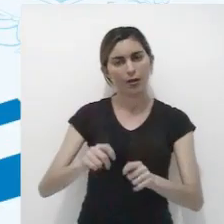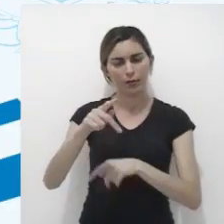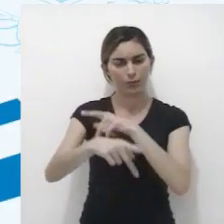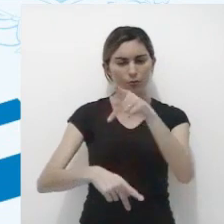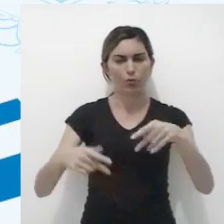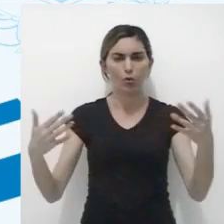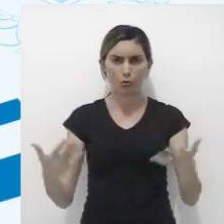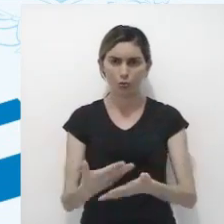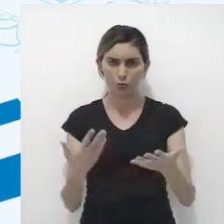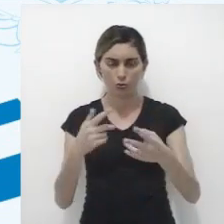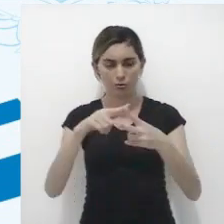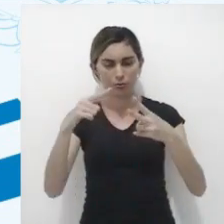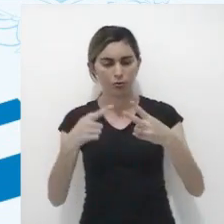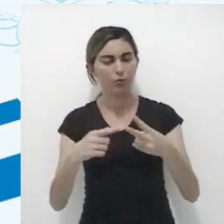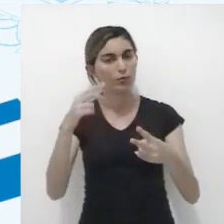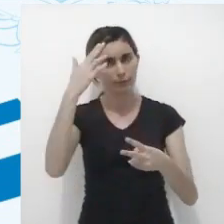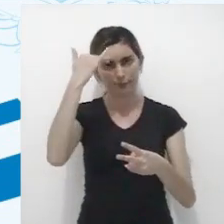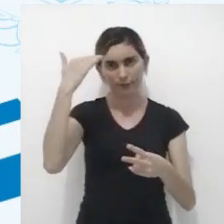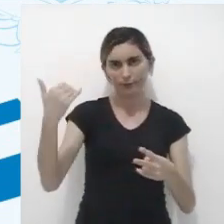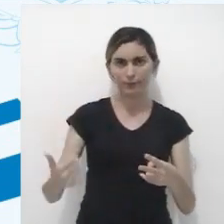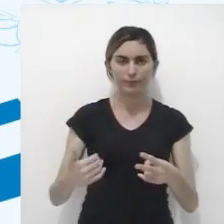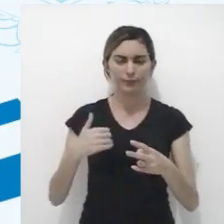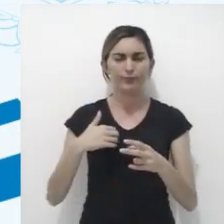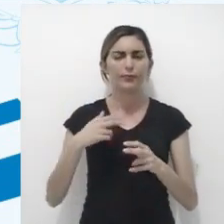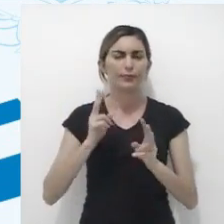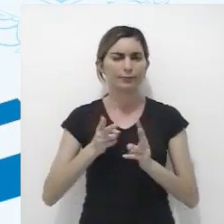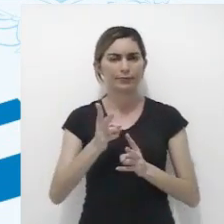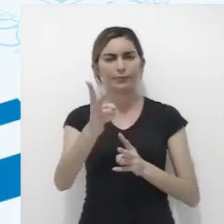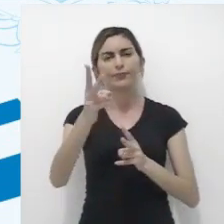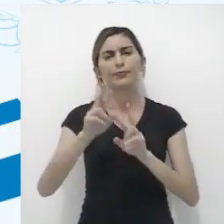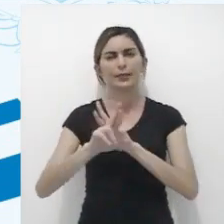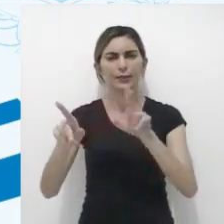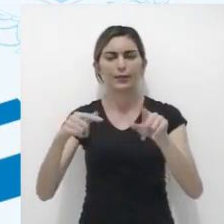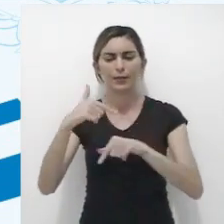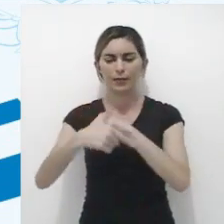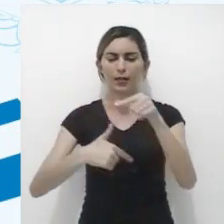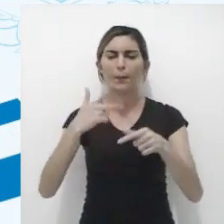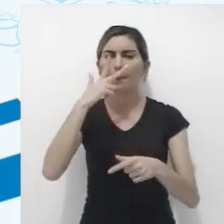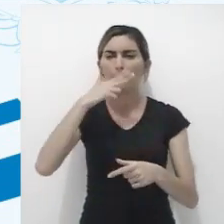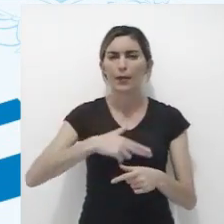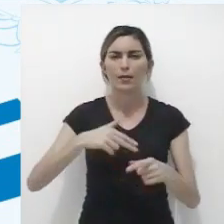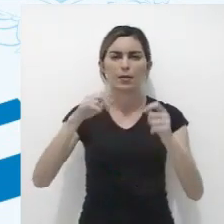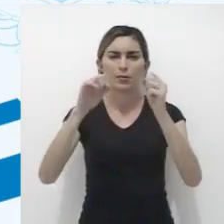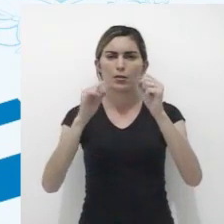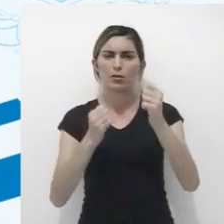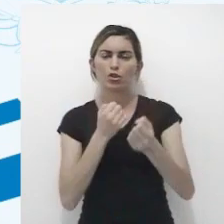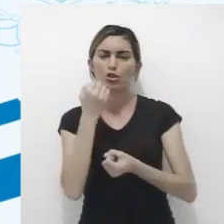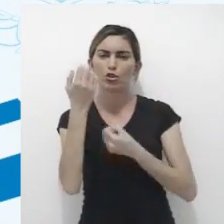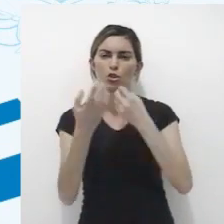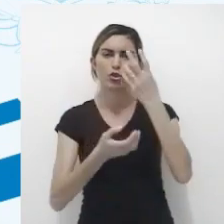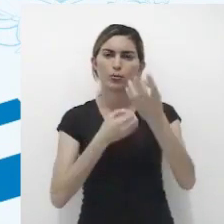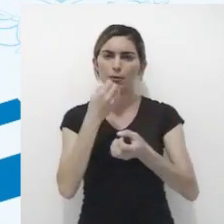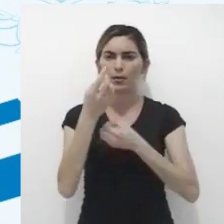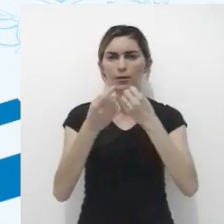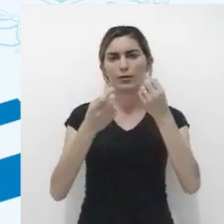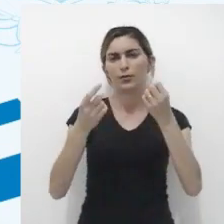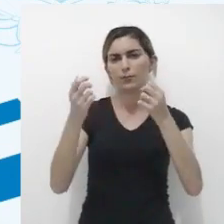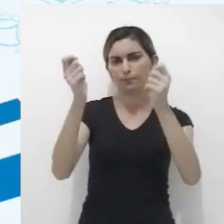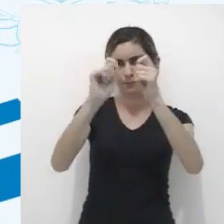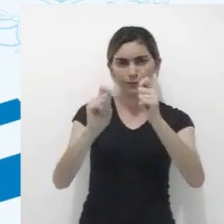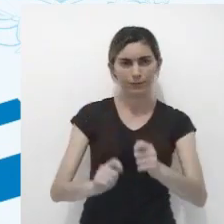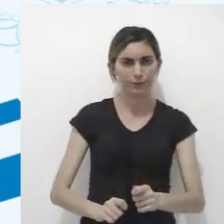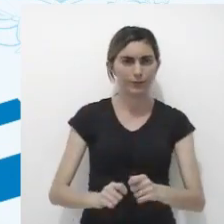Na aula de hoje, vimos dois artistas que seguiram caminhos diferentes trabalhando com a mesma expressão artística, a